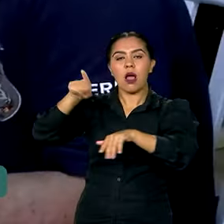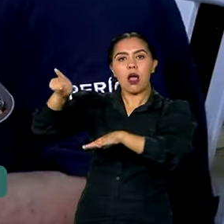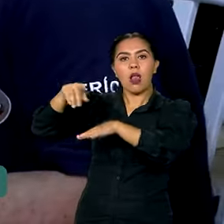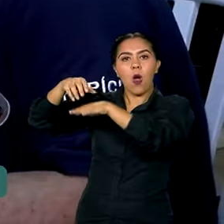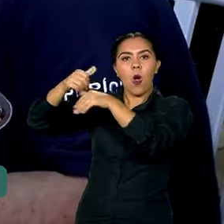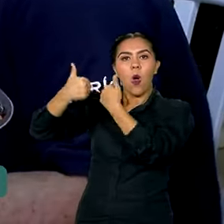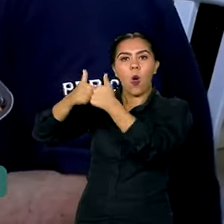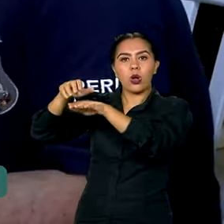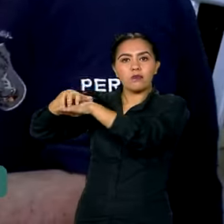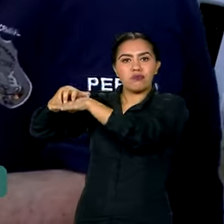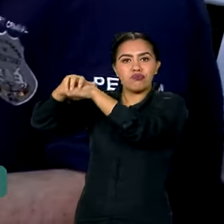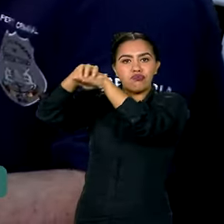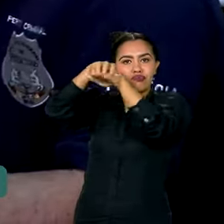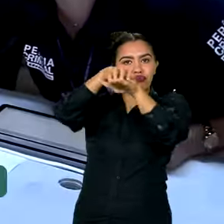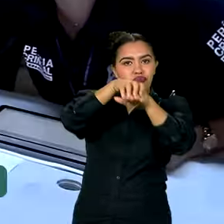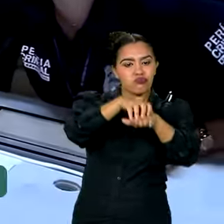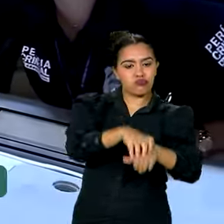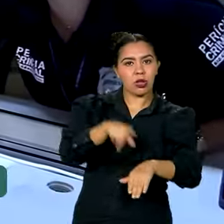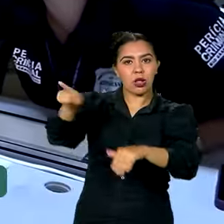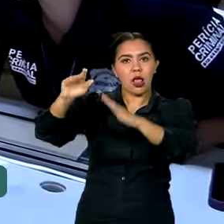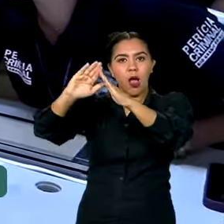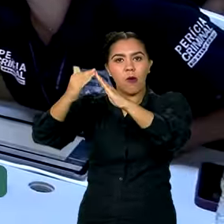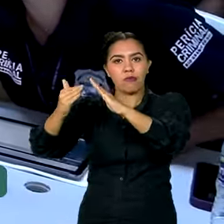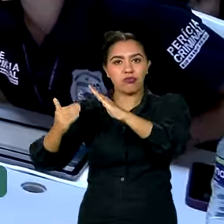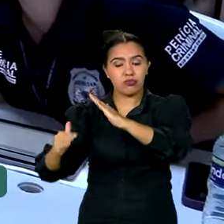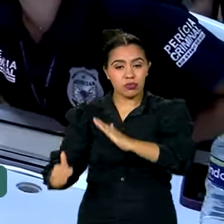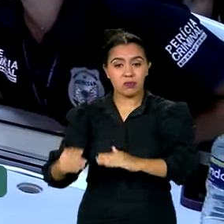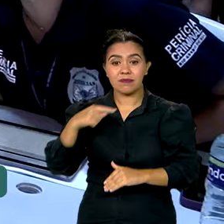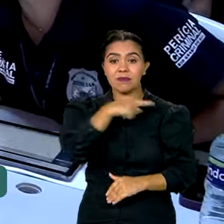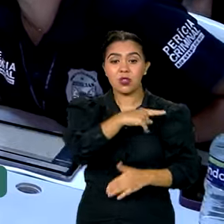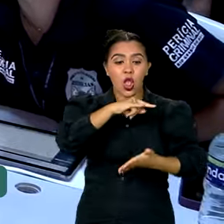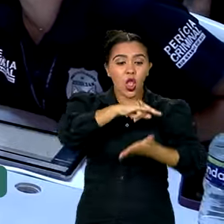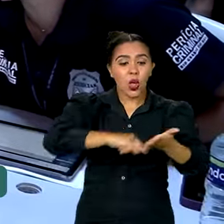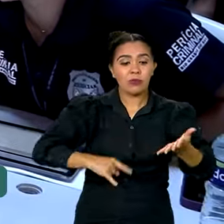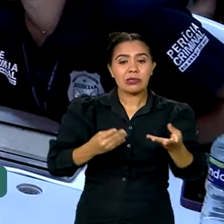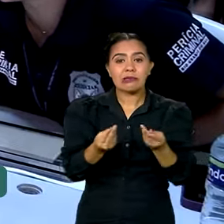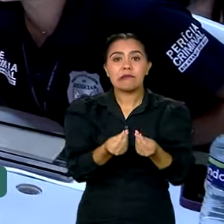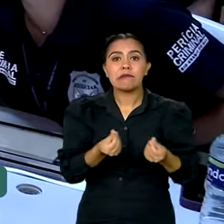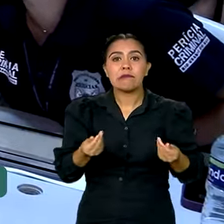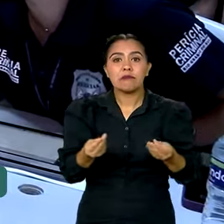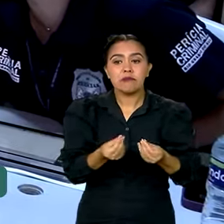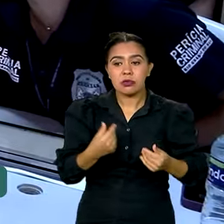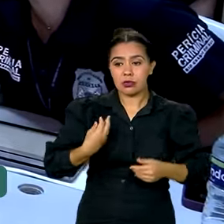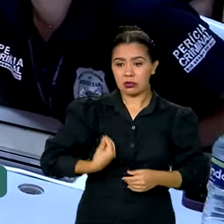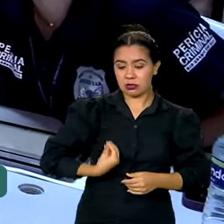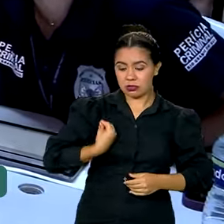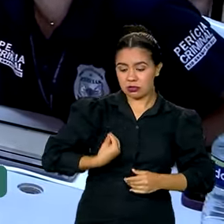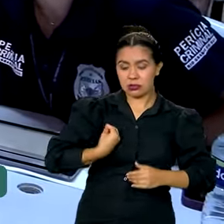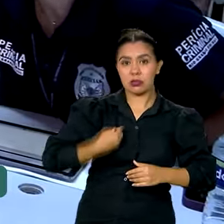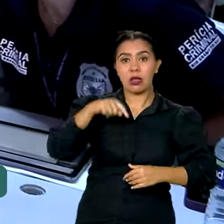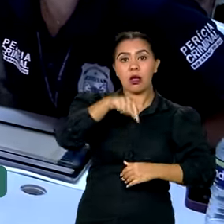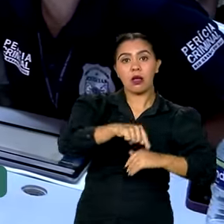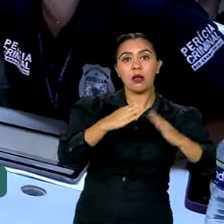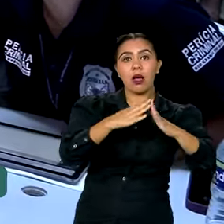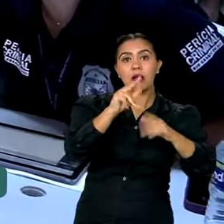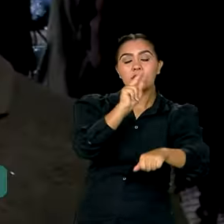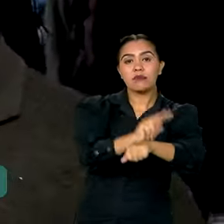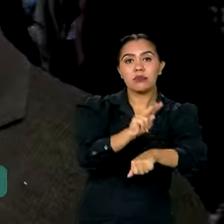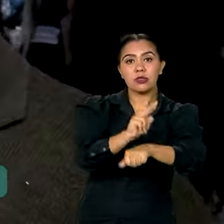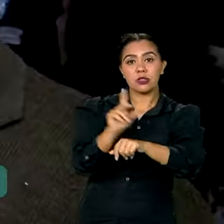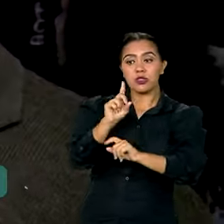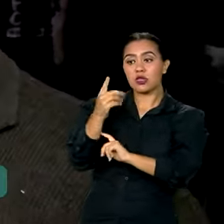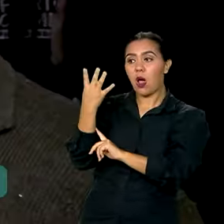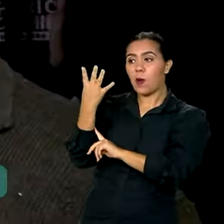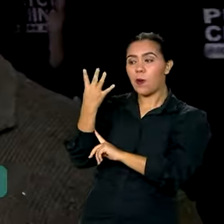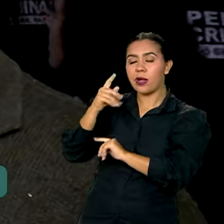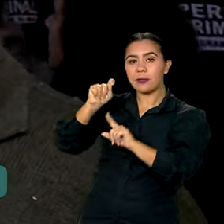já no primeiro dia do mutirão. Ele está sem nenhum documento e morando no abrigo desde o dia 4 de maio. Vai